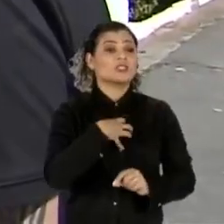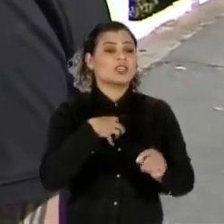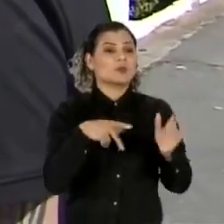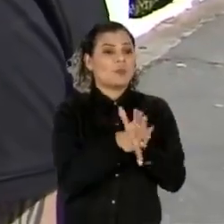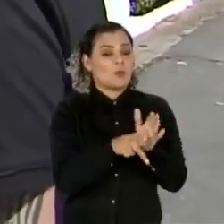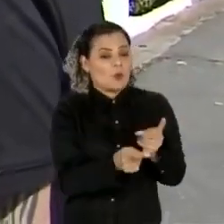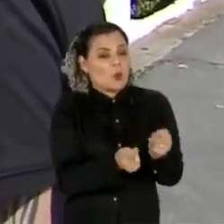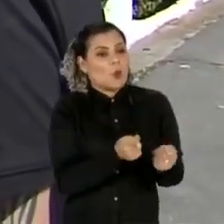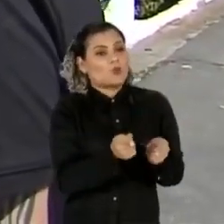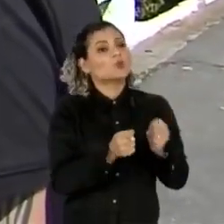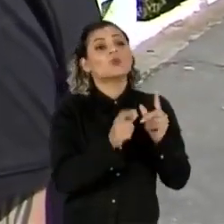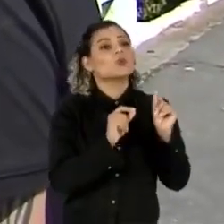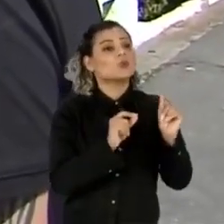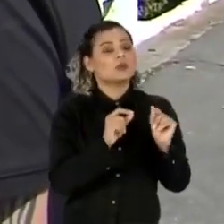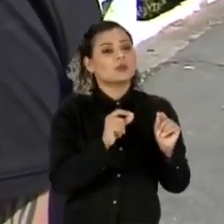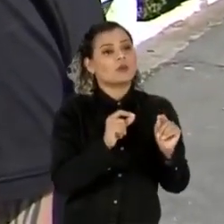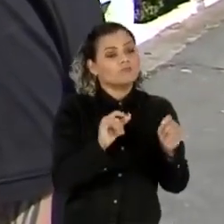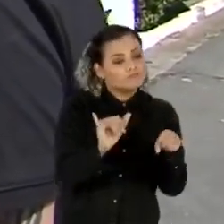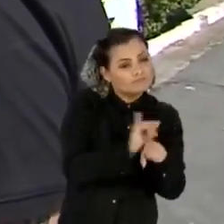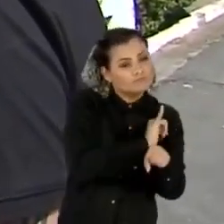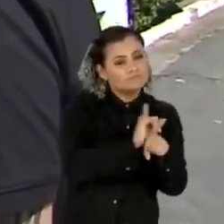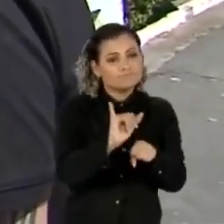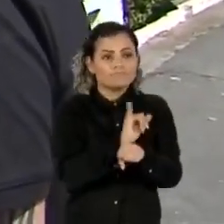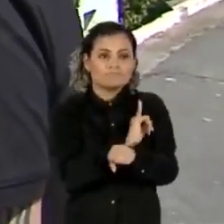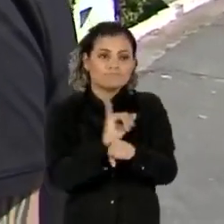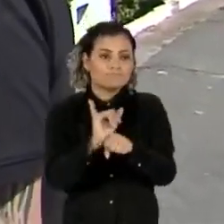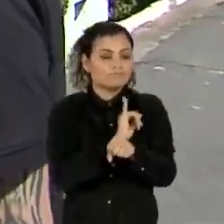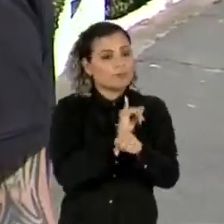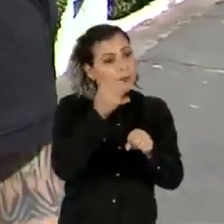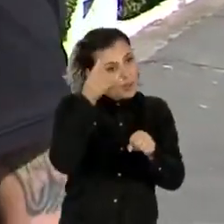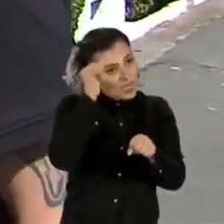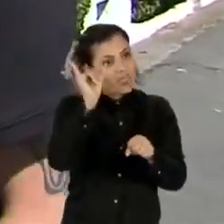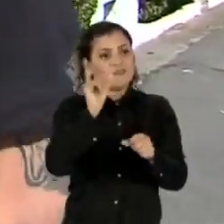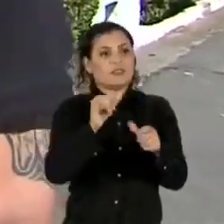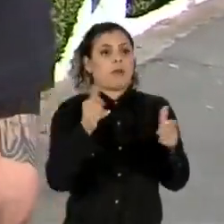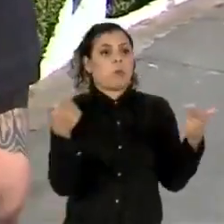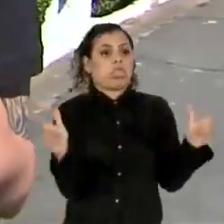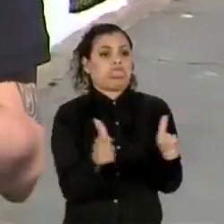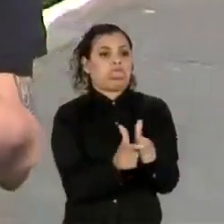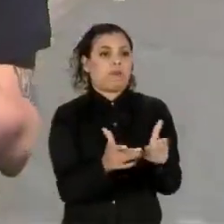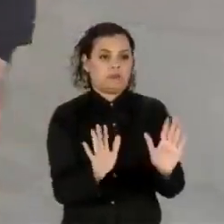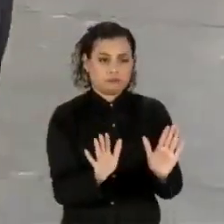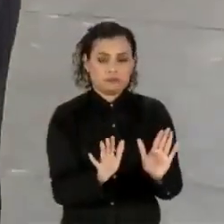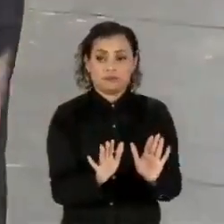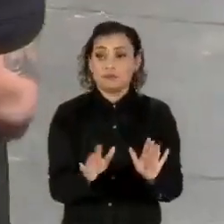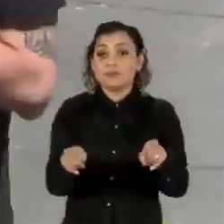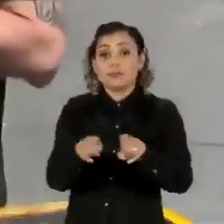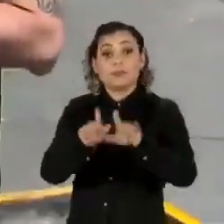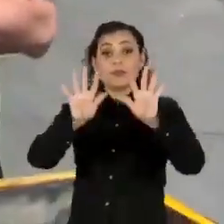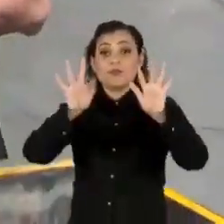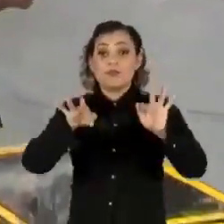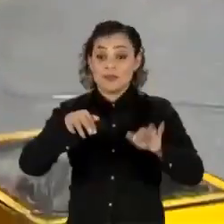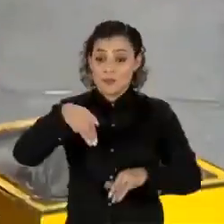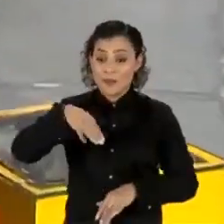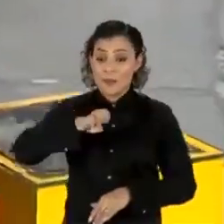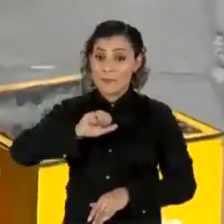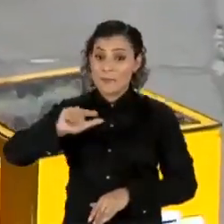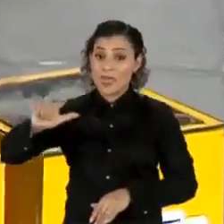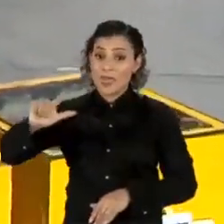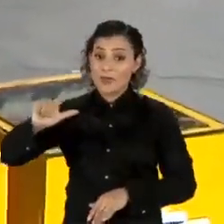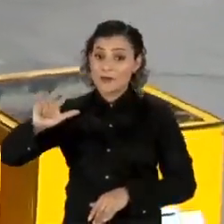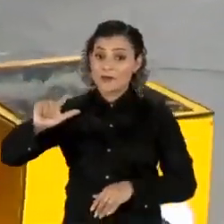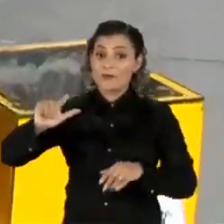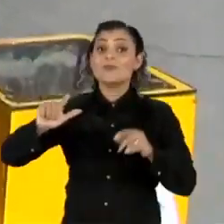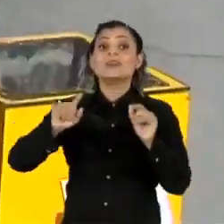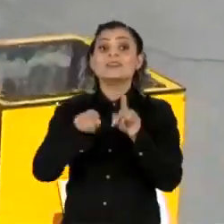controle de pragas mais adequados e mais amigáveis ao meio ambiente. Muito bem. Para a gente encerrar aqui, como o mel tem a ver com... ou a abelha tem a ver com o mel,